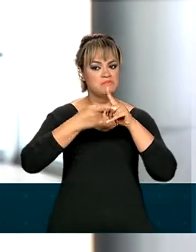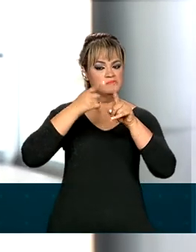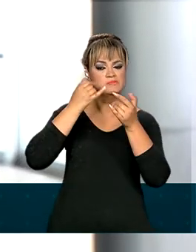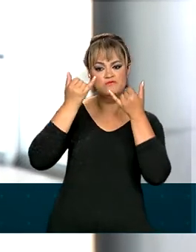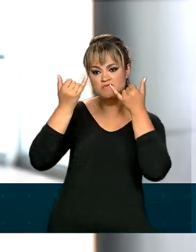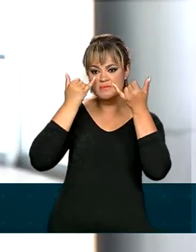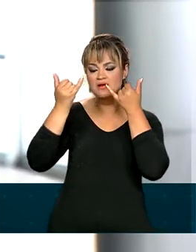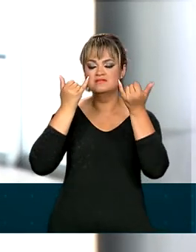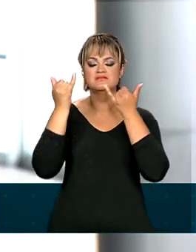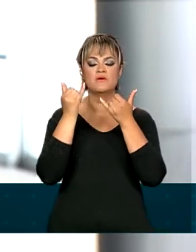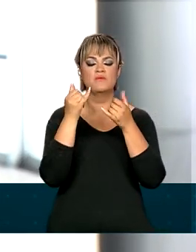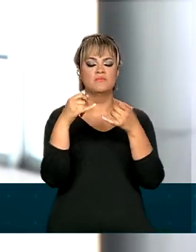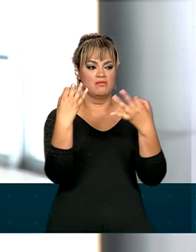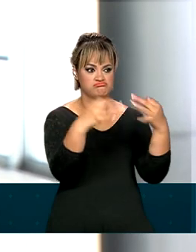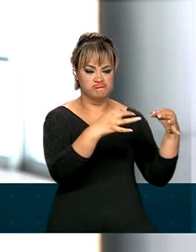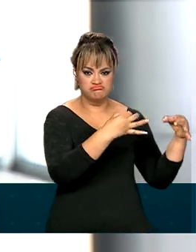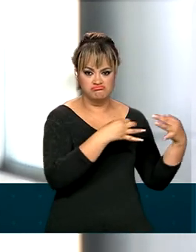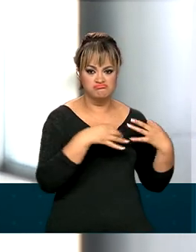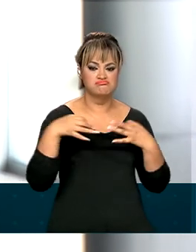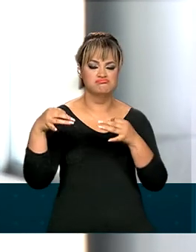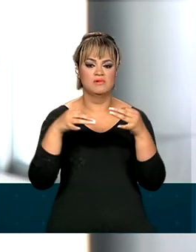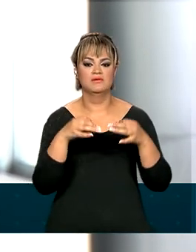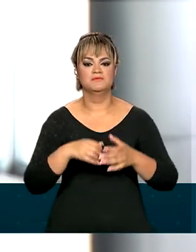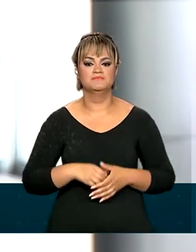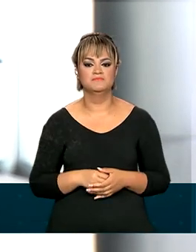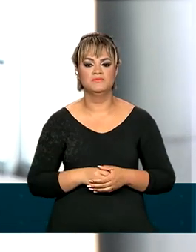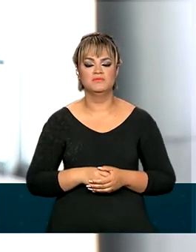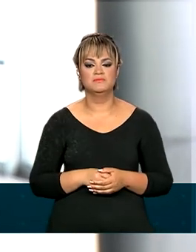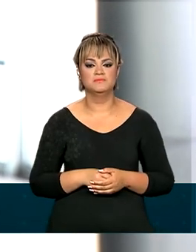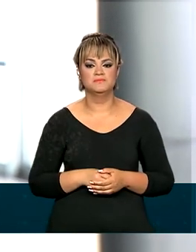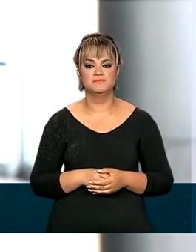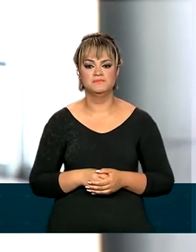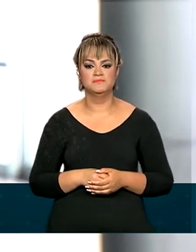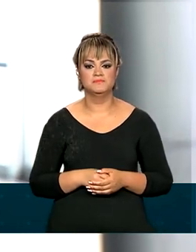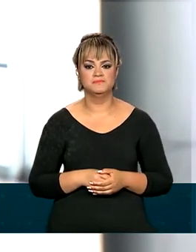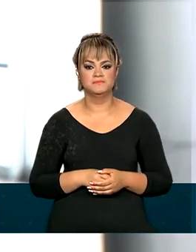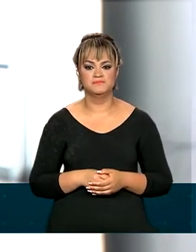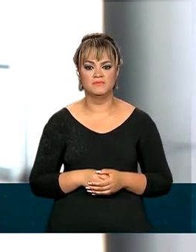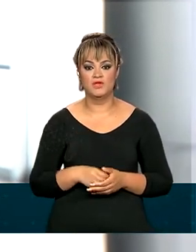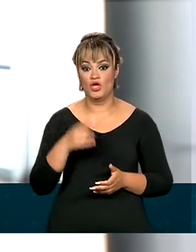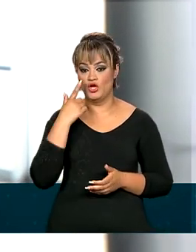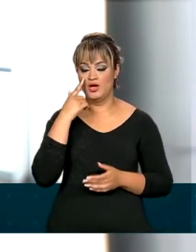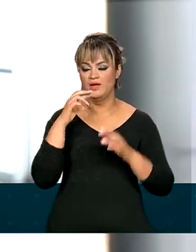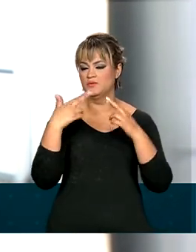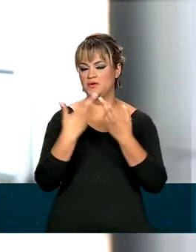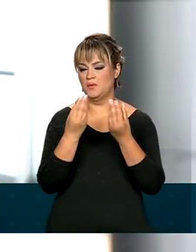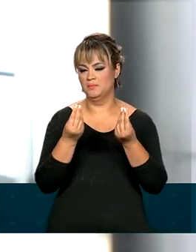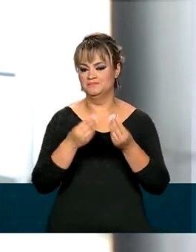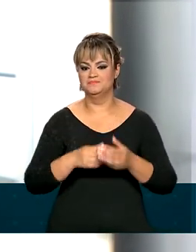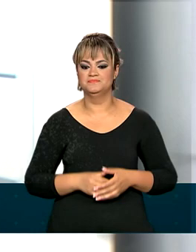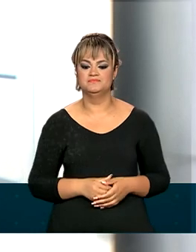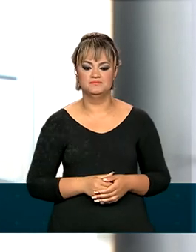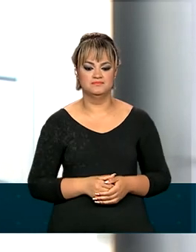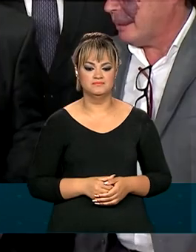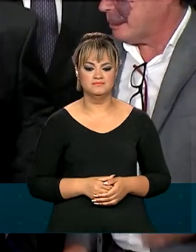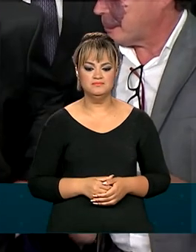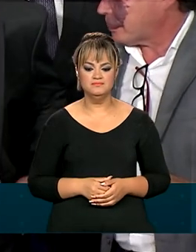visando já a formação do governo do novo mandato presidencial. Vamos ver como foi na reportagem.